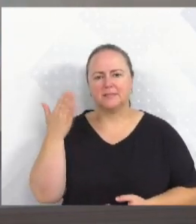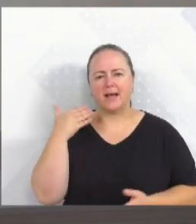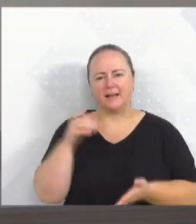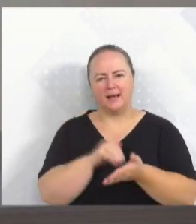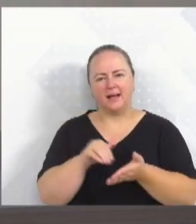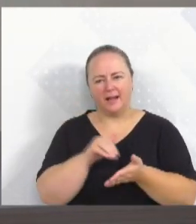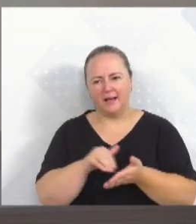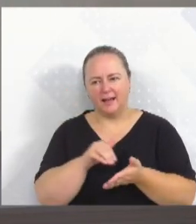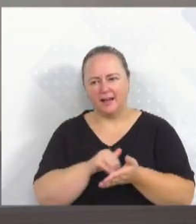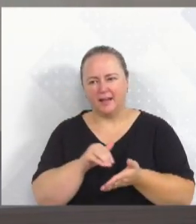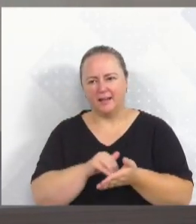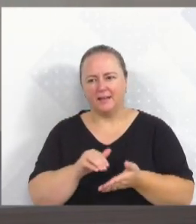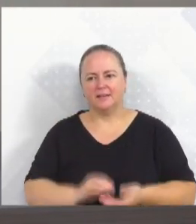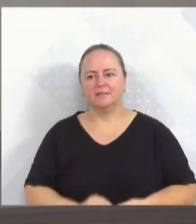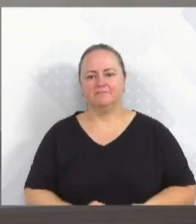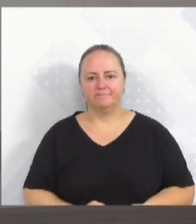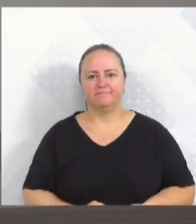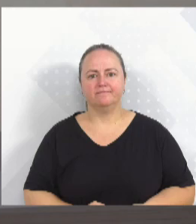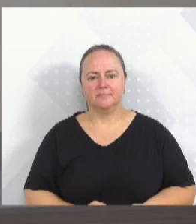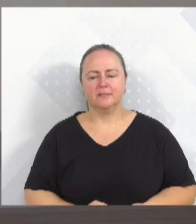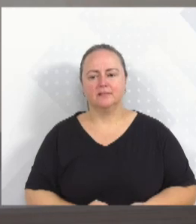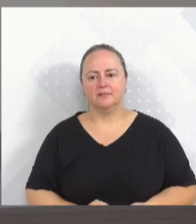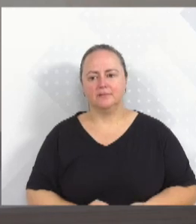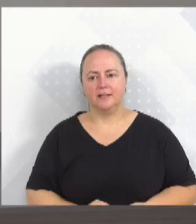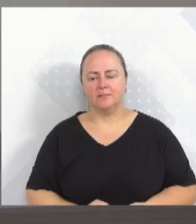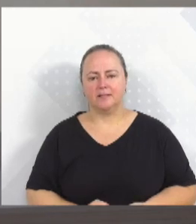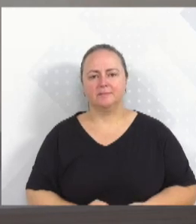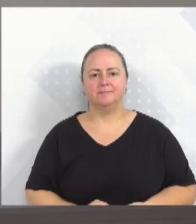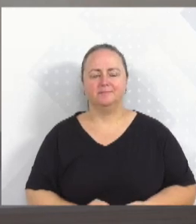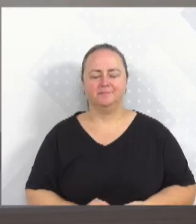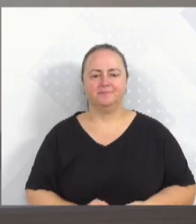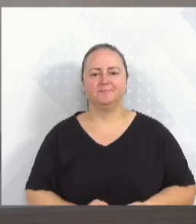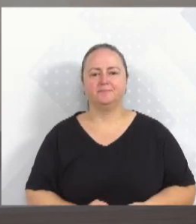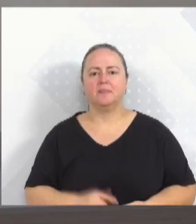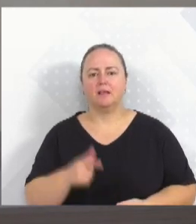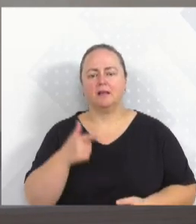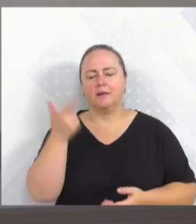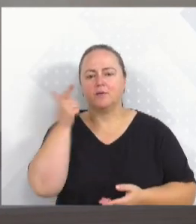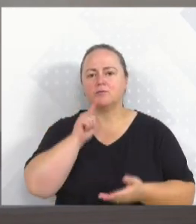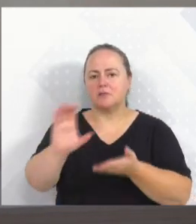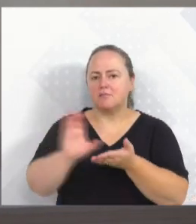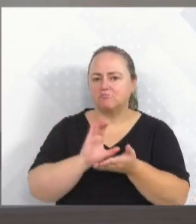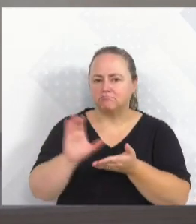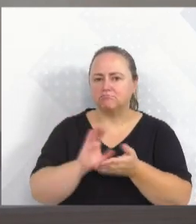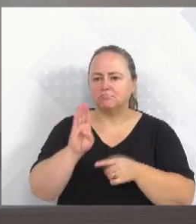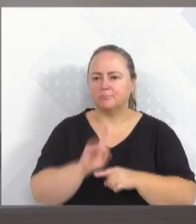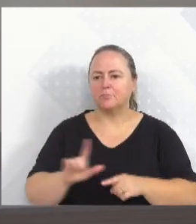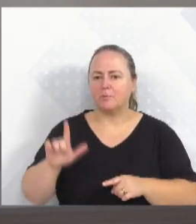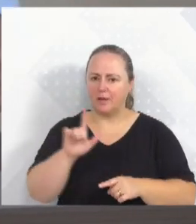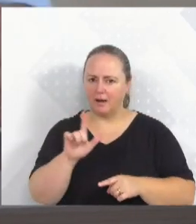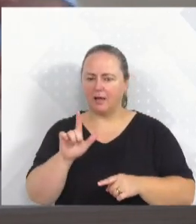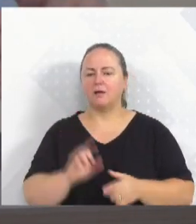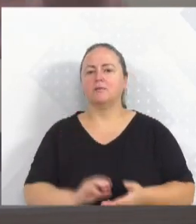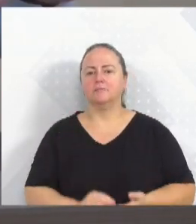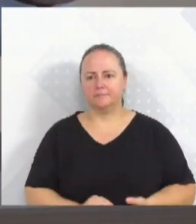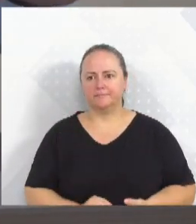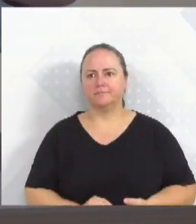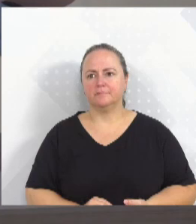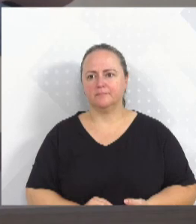tinha alguns recursos alocados aqui para a cidade de Blumenau, o nosso